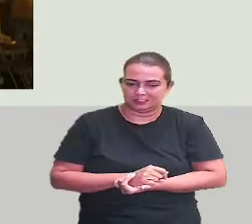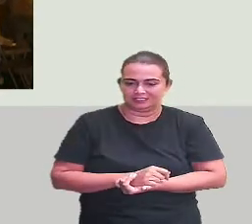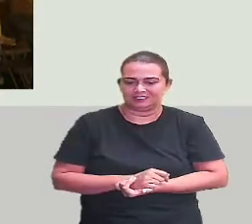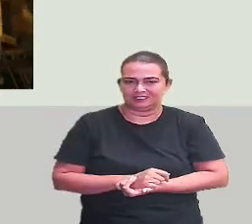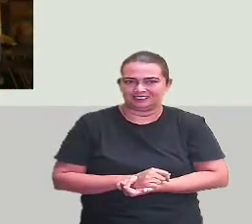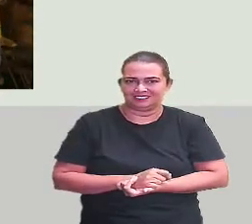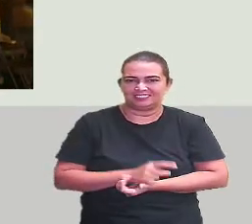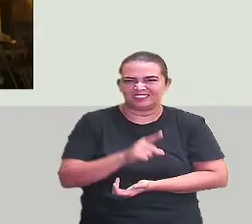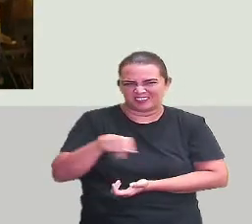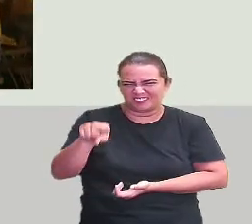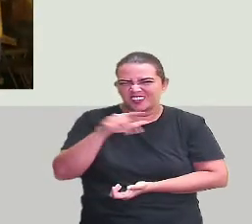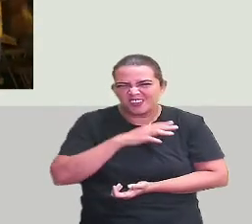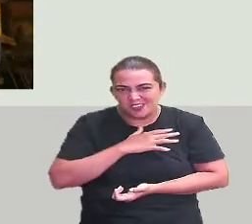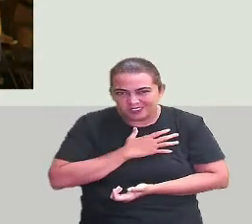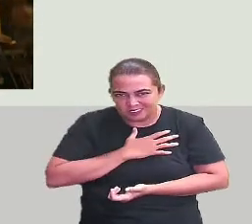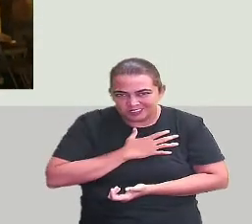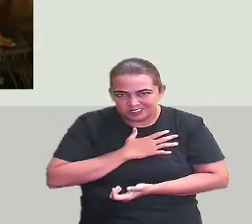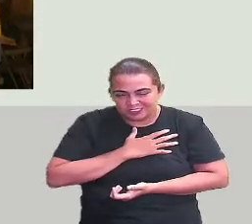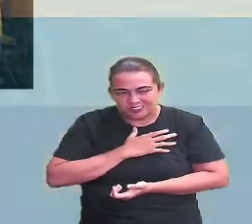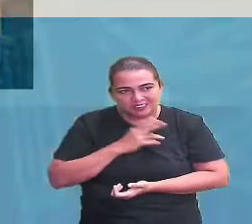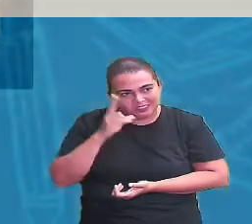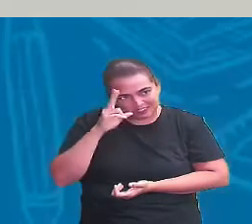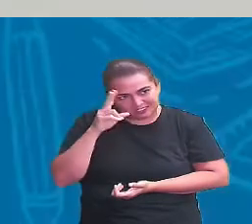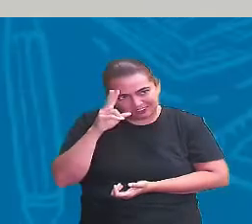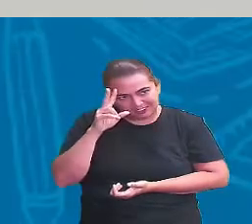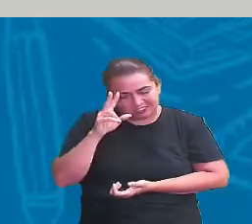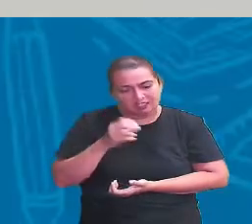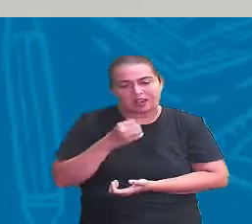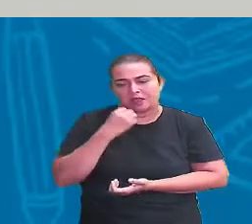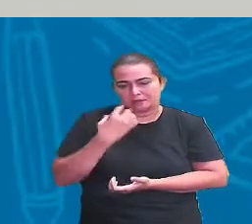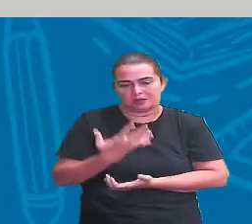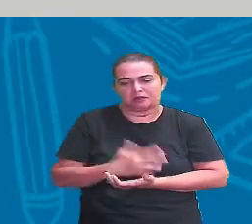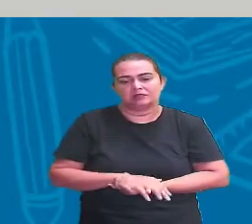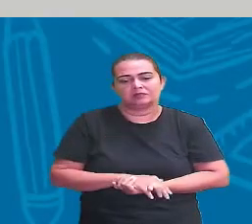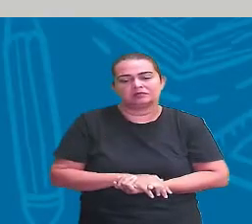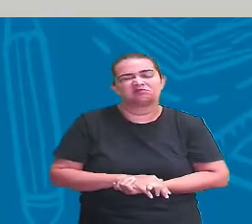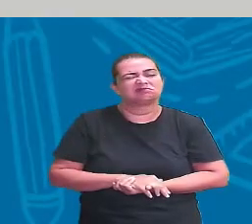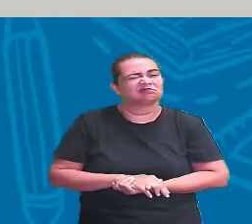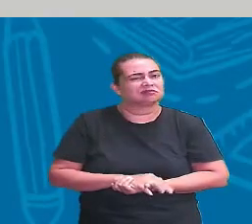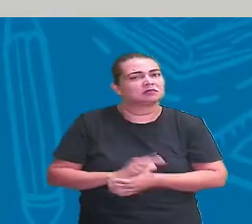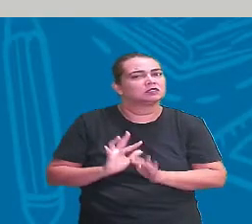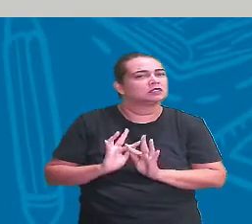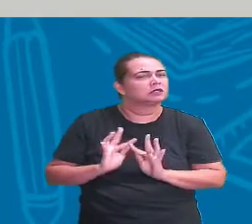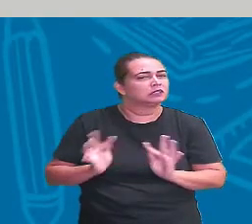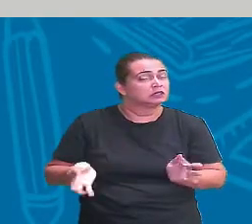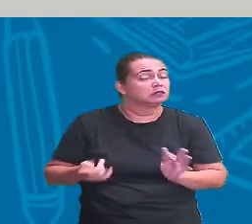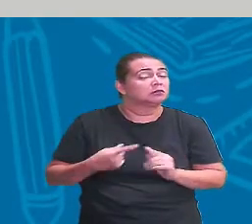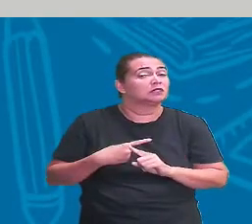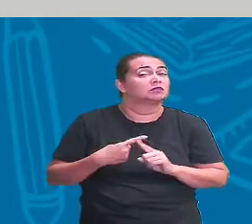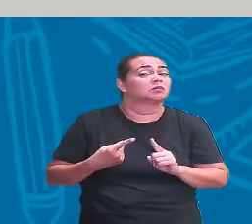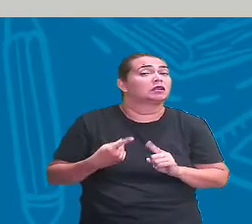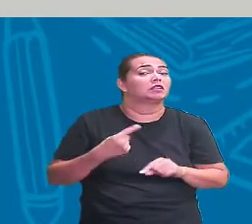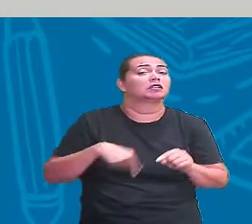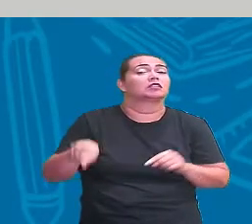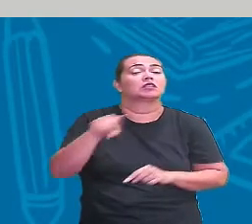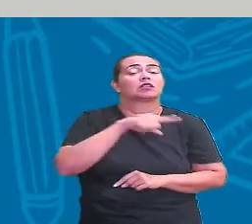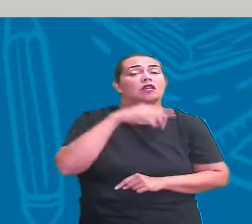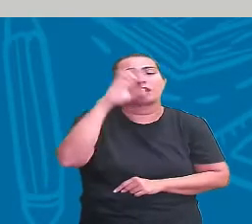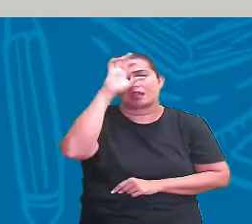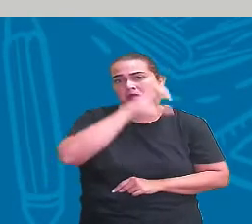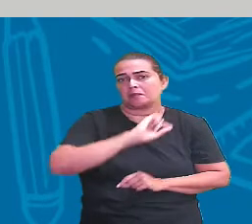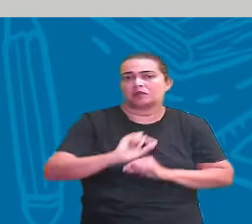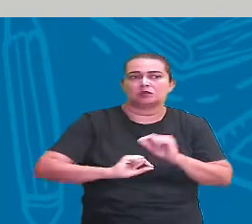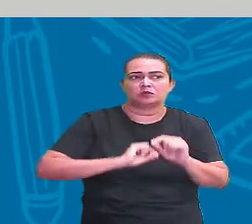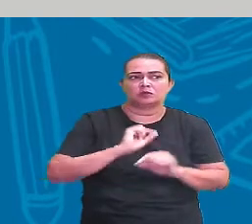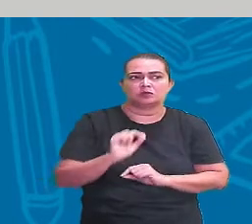E aí, você gostou da história? Foi legal? Simples, mas que traz um ensinamento muito grande para a gente.